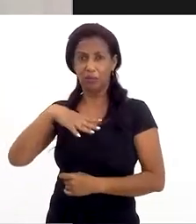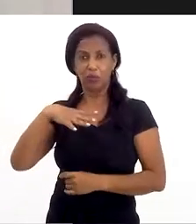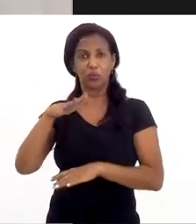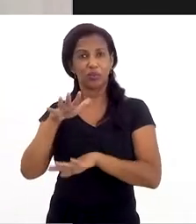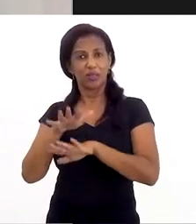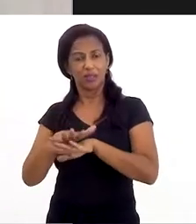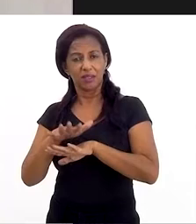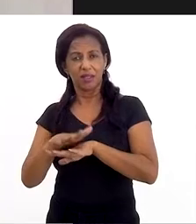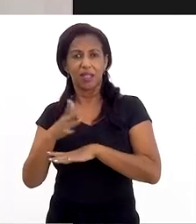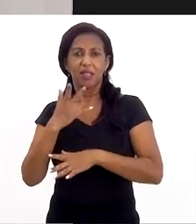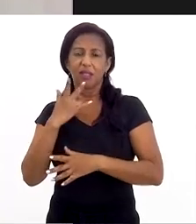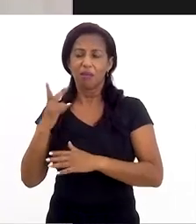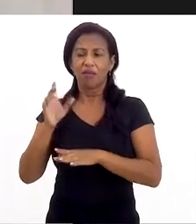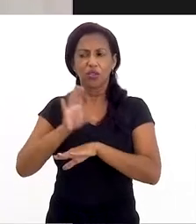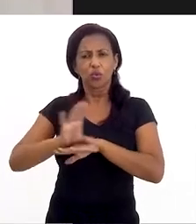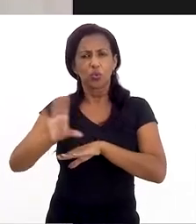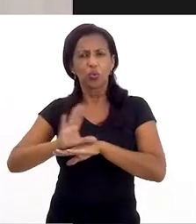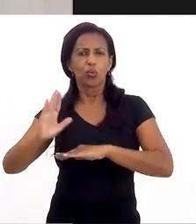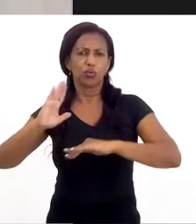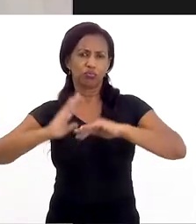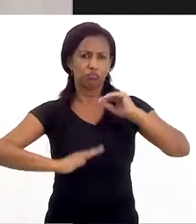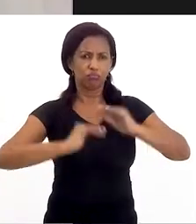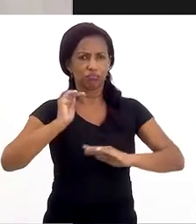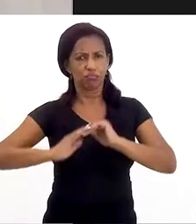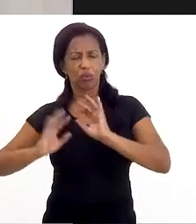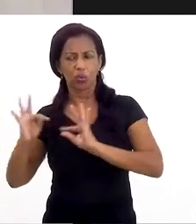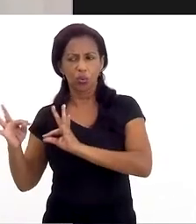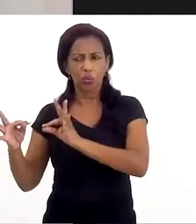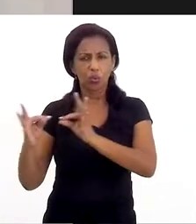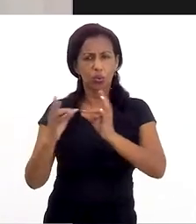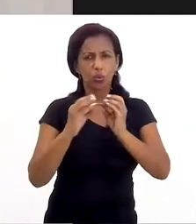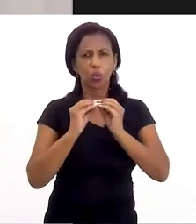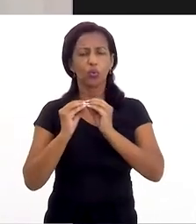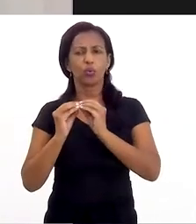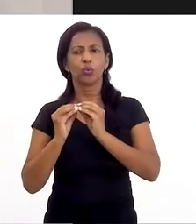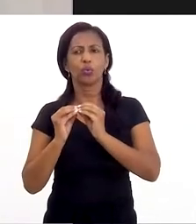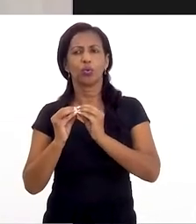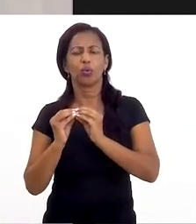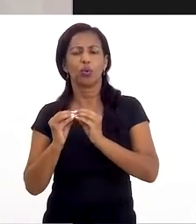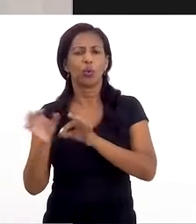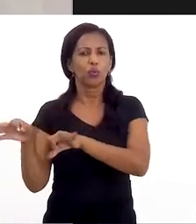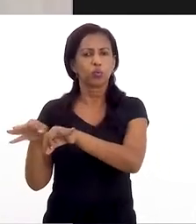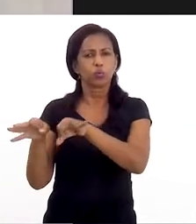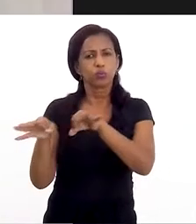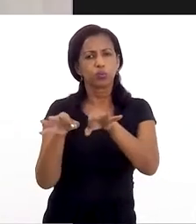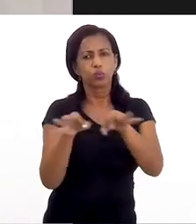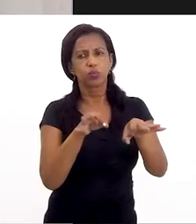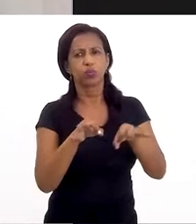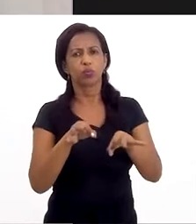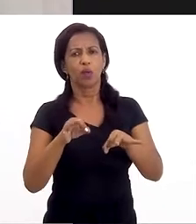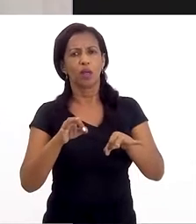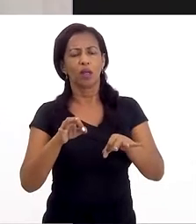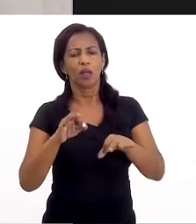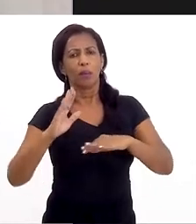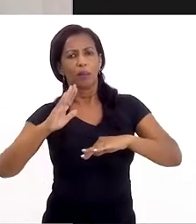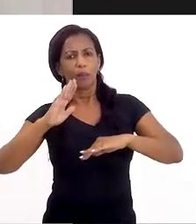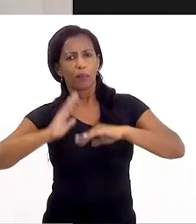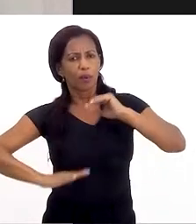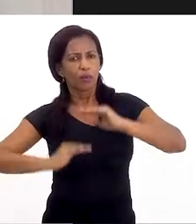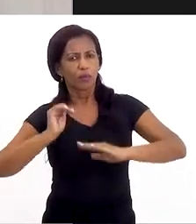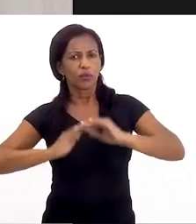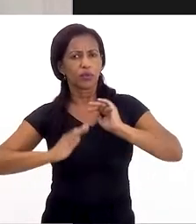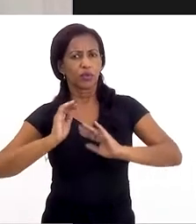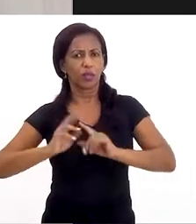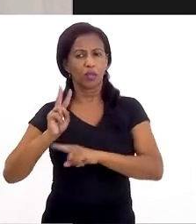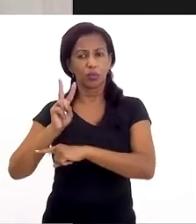proporciona cursos de capacitação, enfim, toda a parte de capacitar